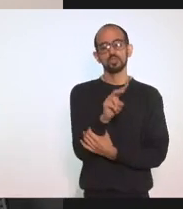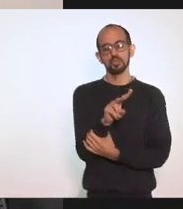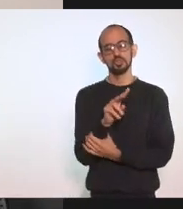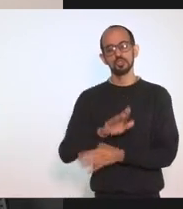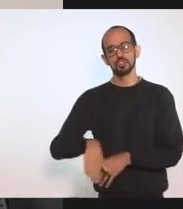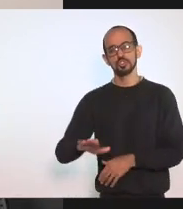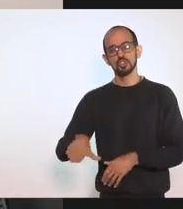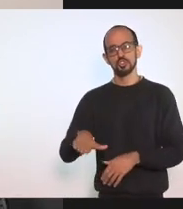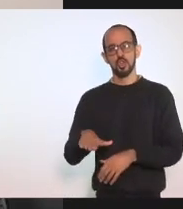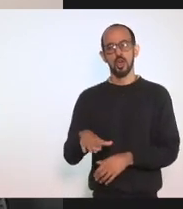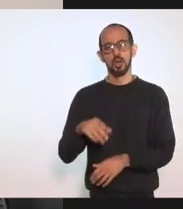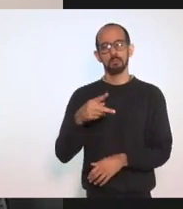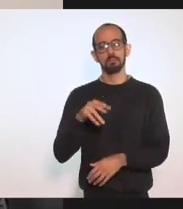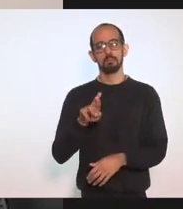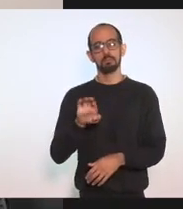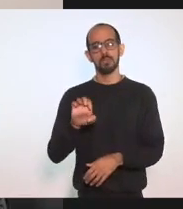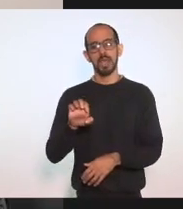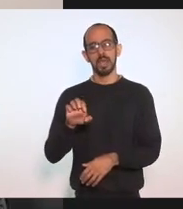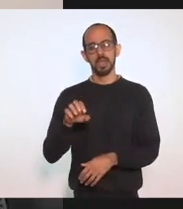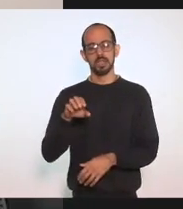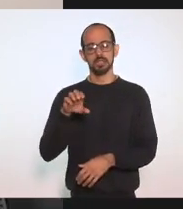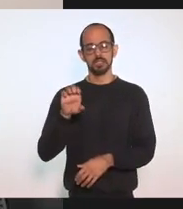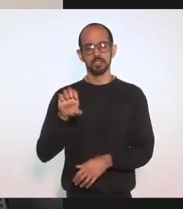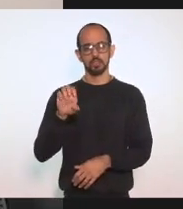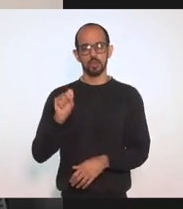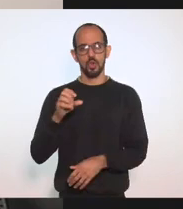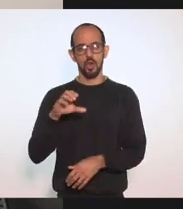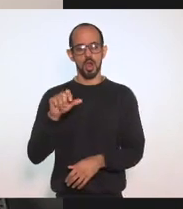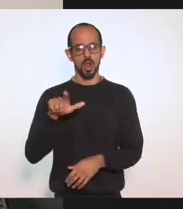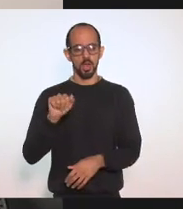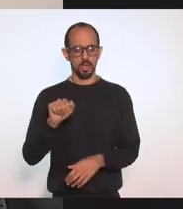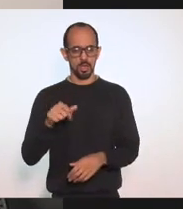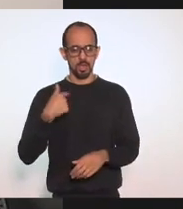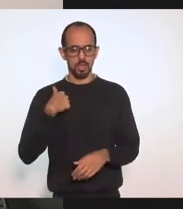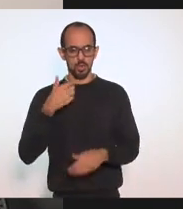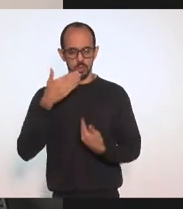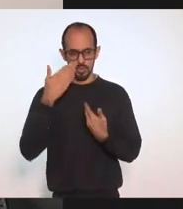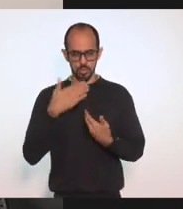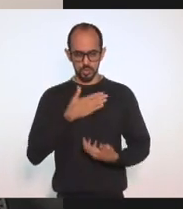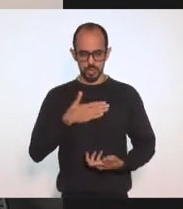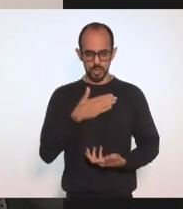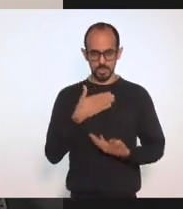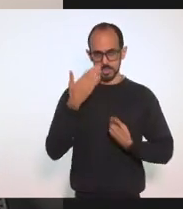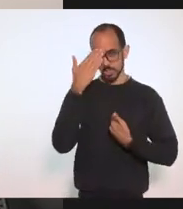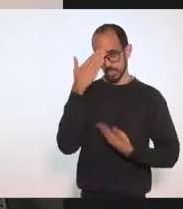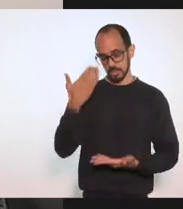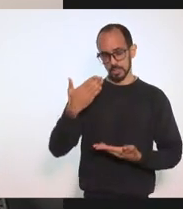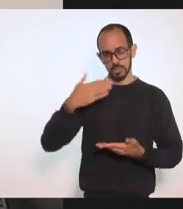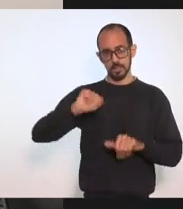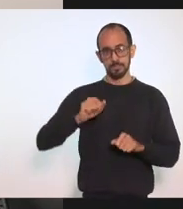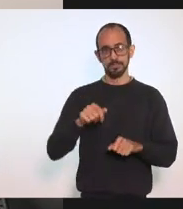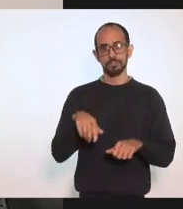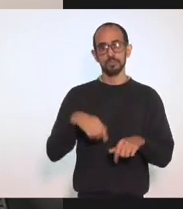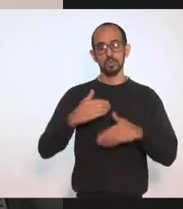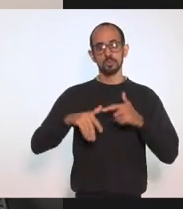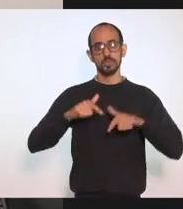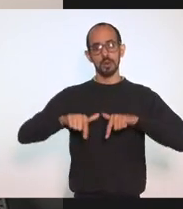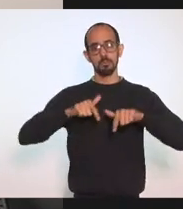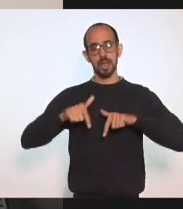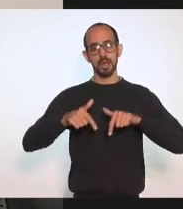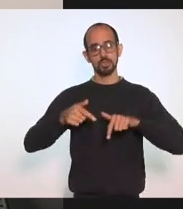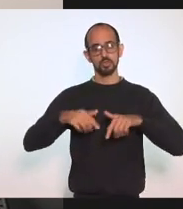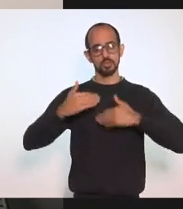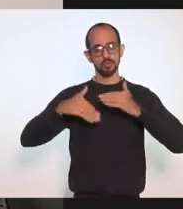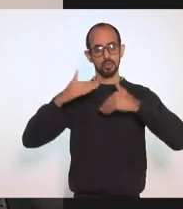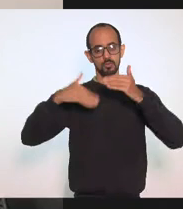gostaria De parabenizar Os trabalhos Conduzidos Especialmente Em 2020 Pela ex-secretária De educação De Angra dos